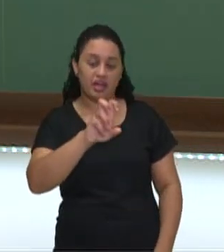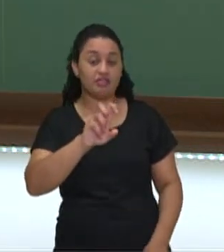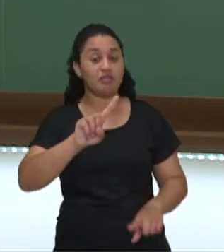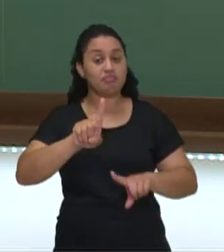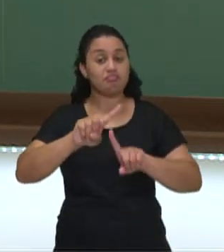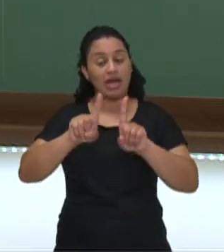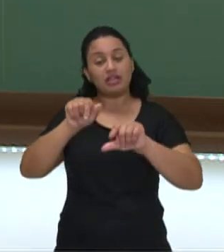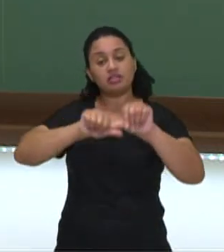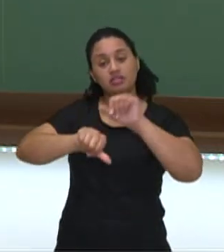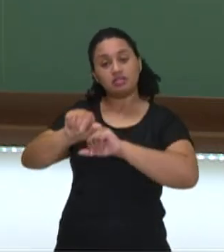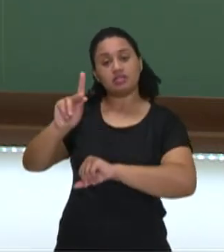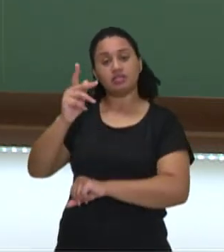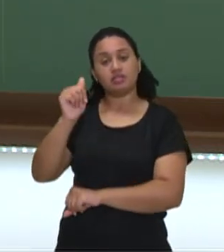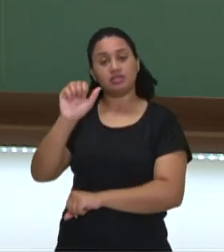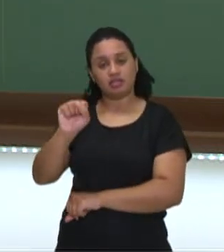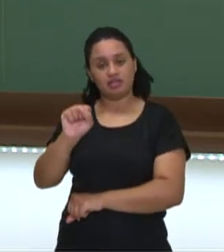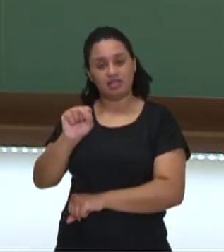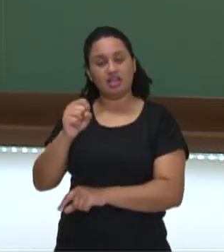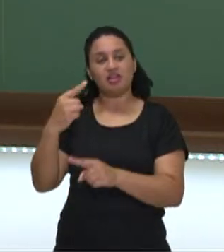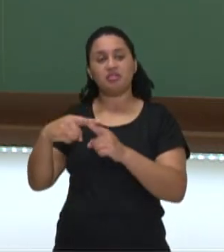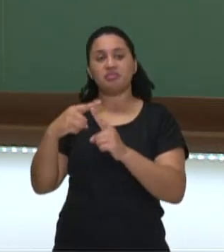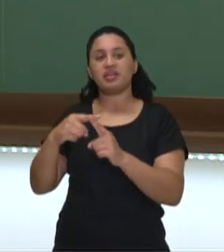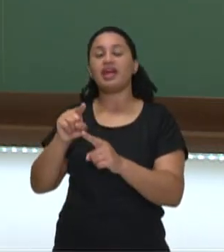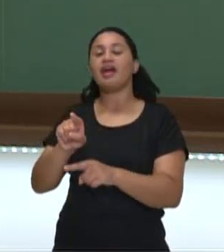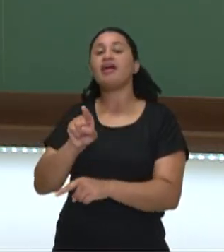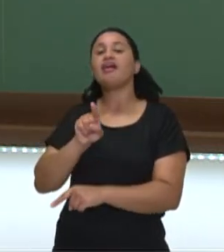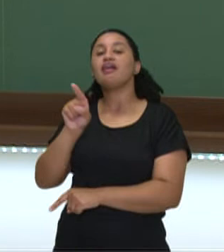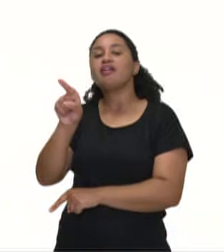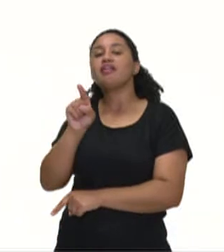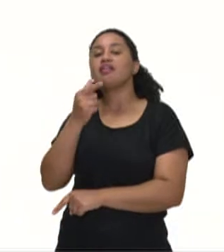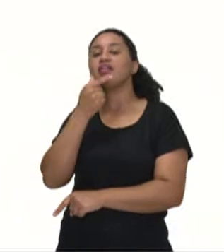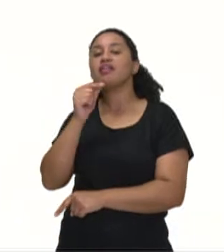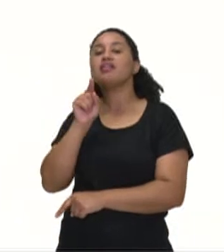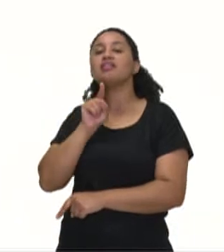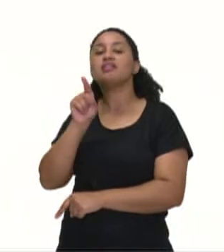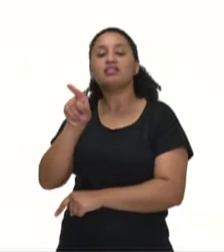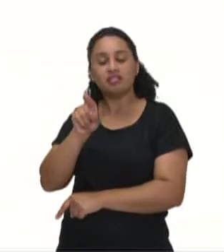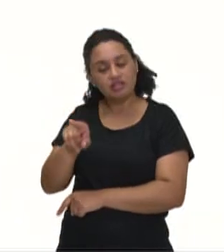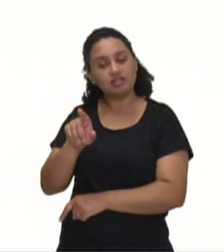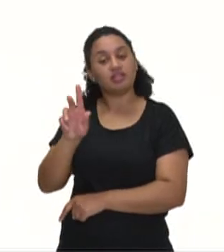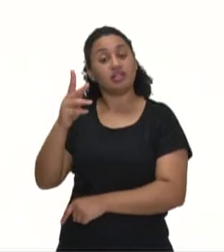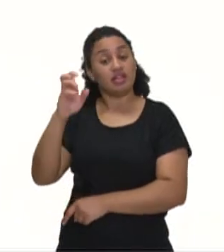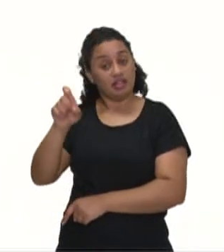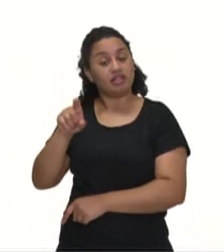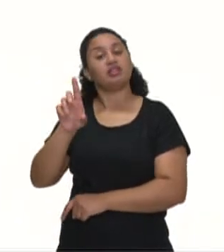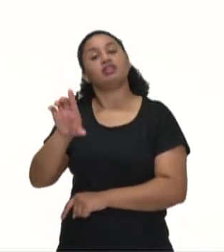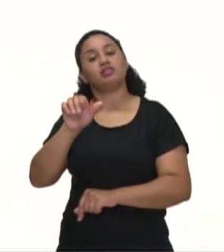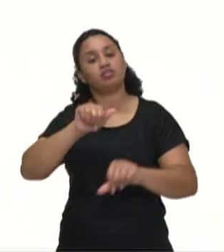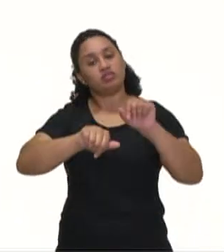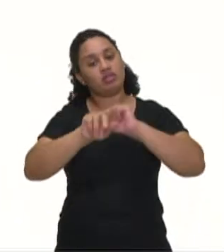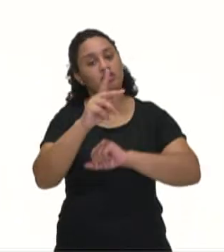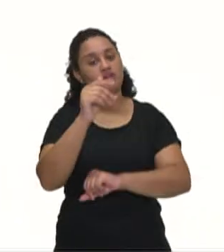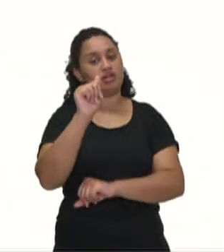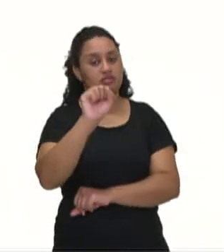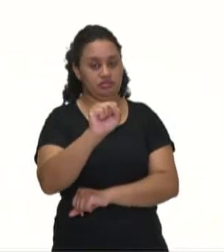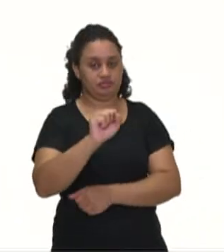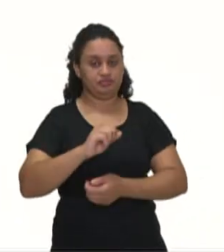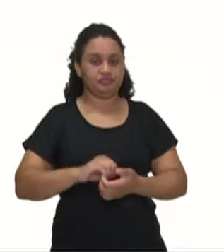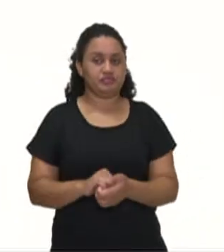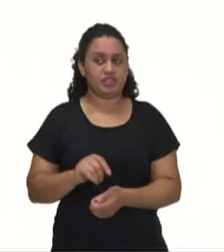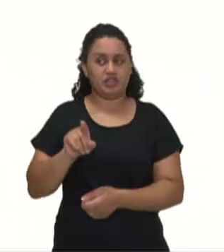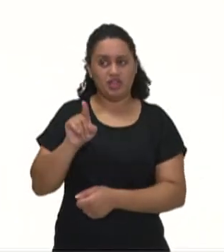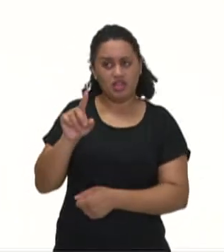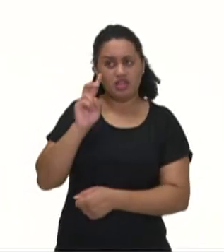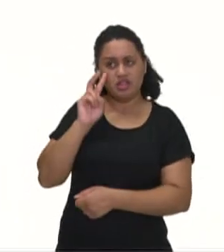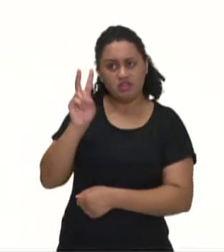it, nós utilizamos o has. Vejam aqui. Has he seen that horror movie? Ele viu aquele